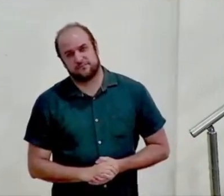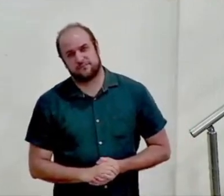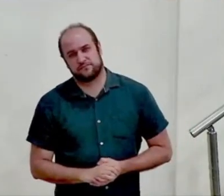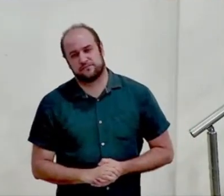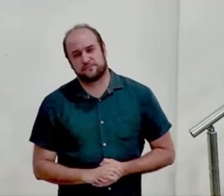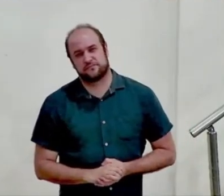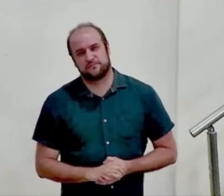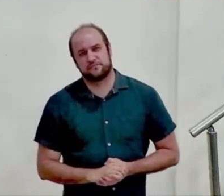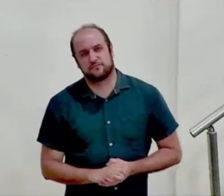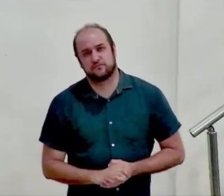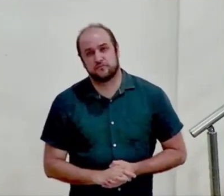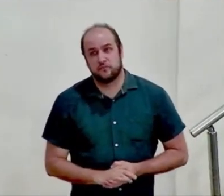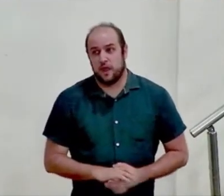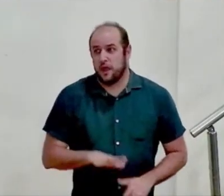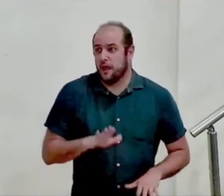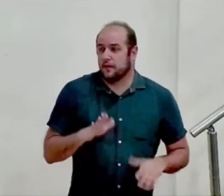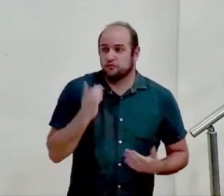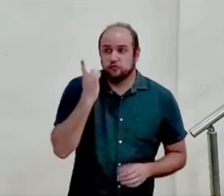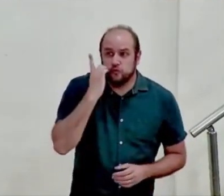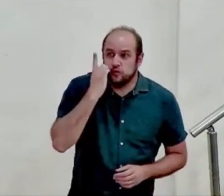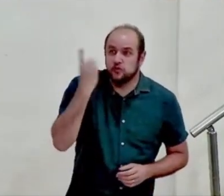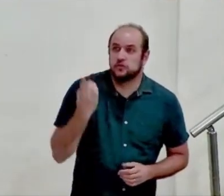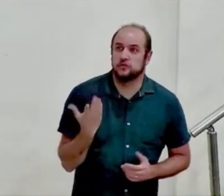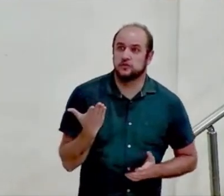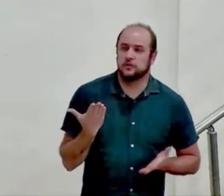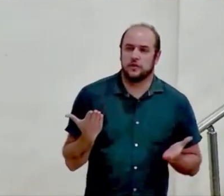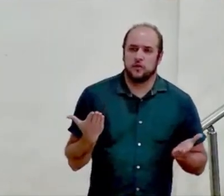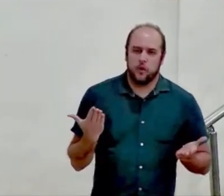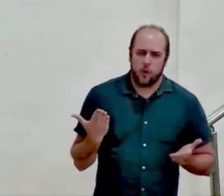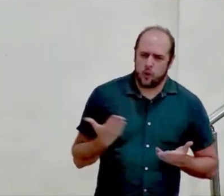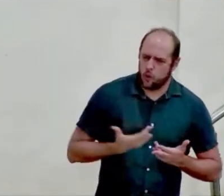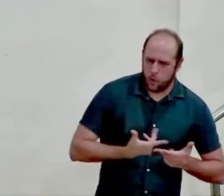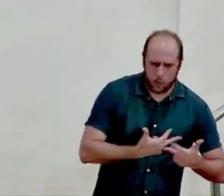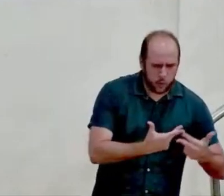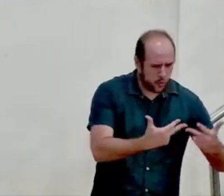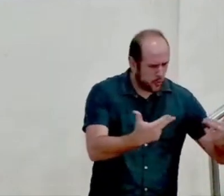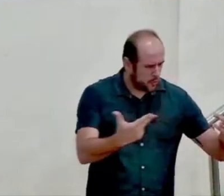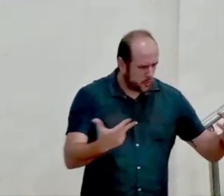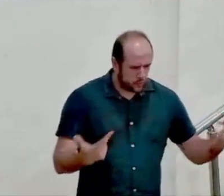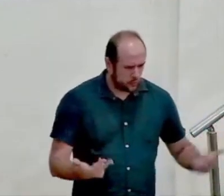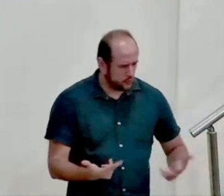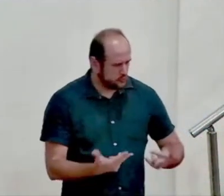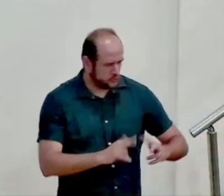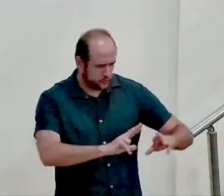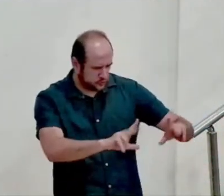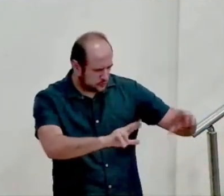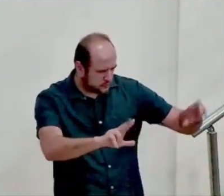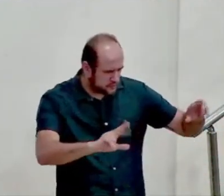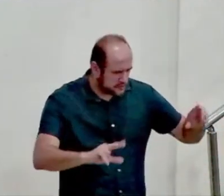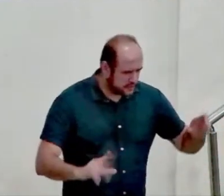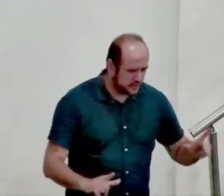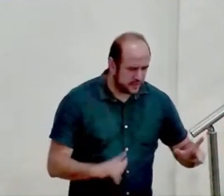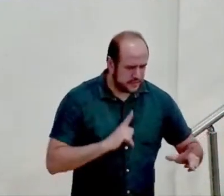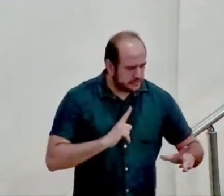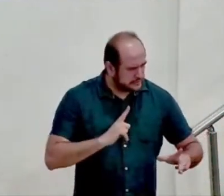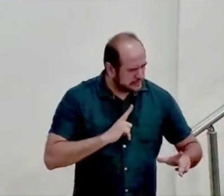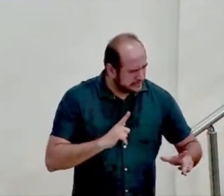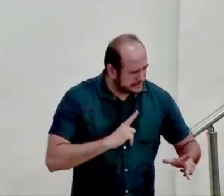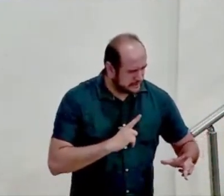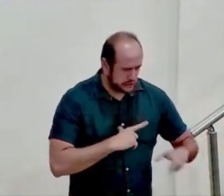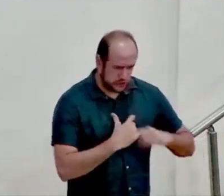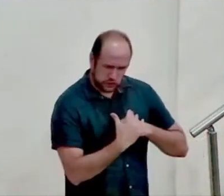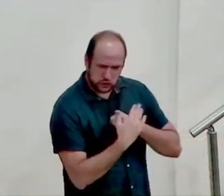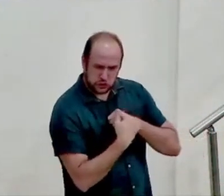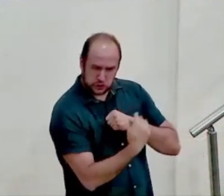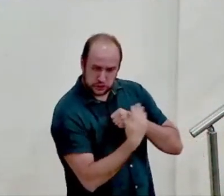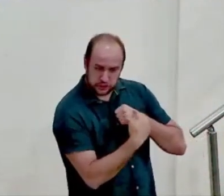há momentos que há outras coisas além de Deus que me chama para